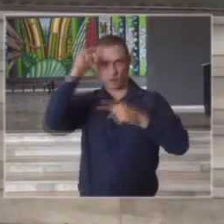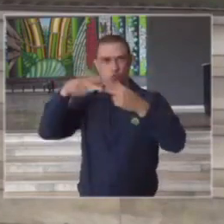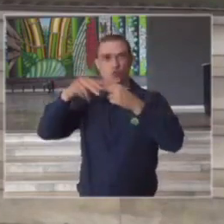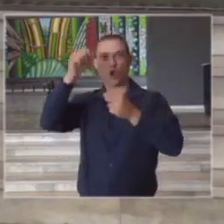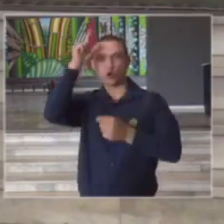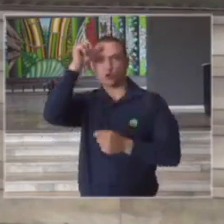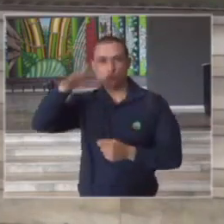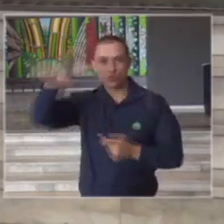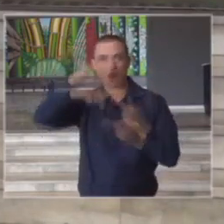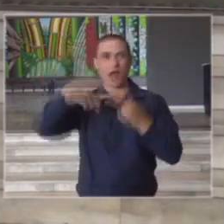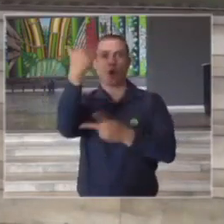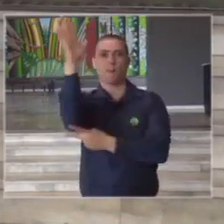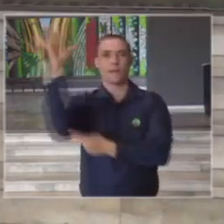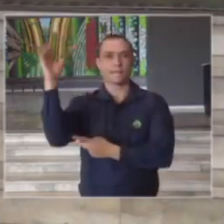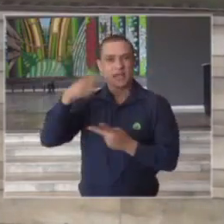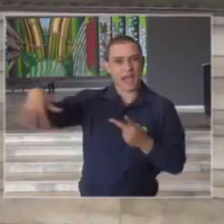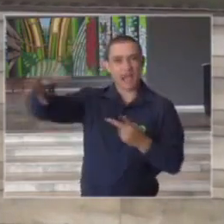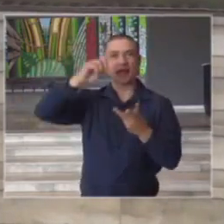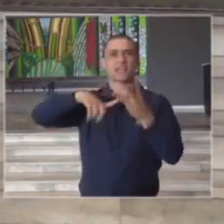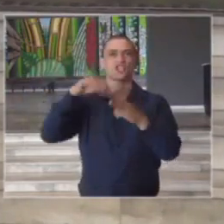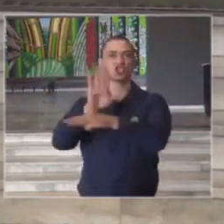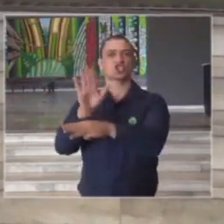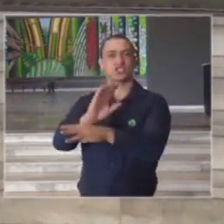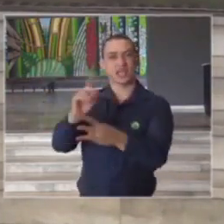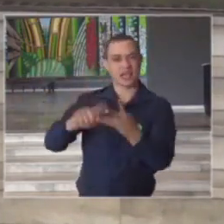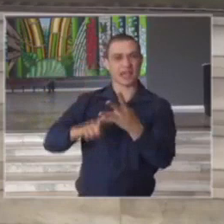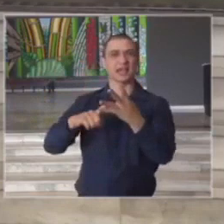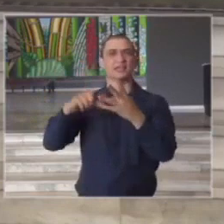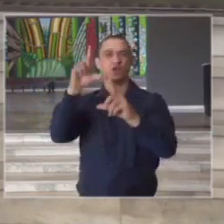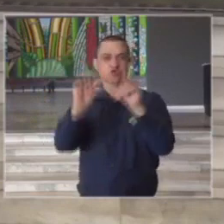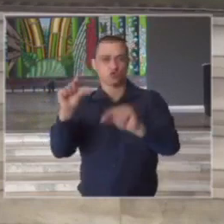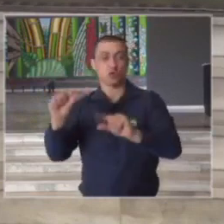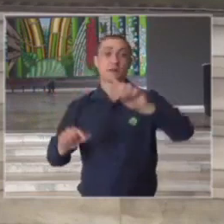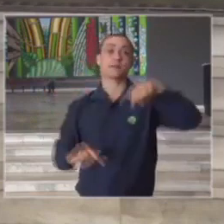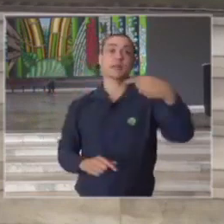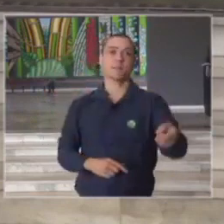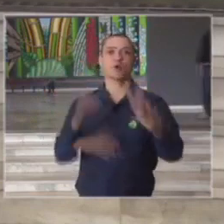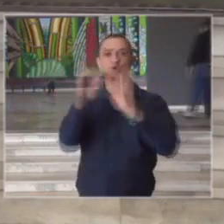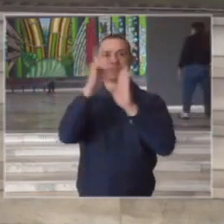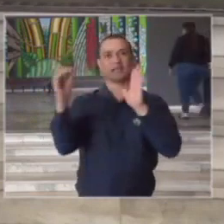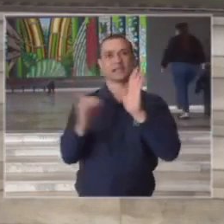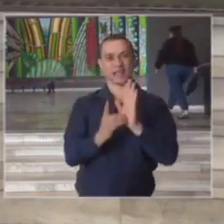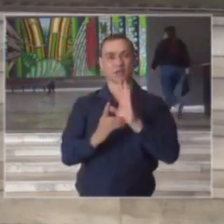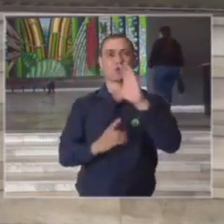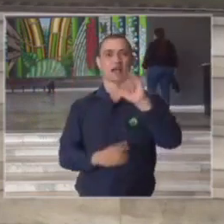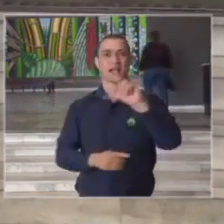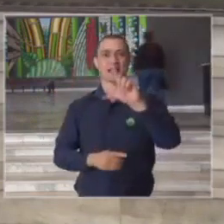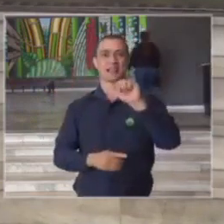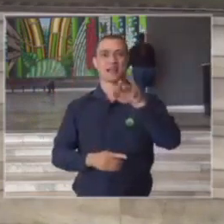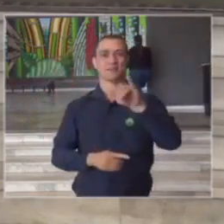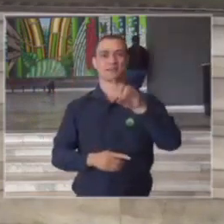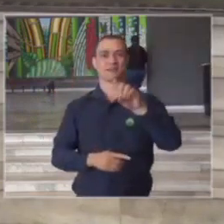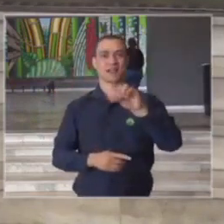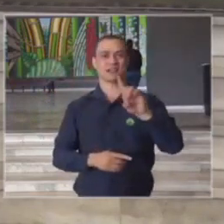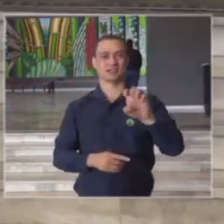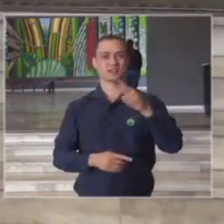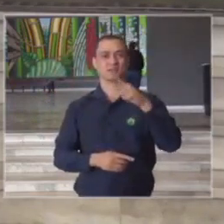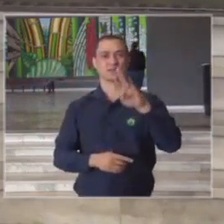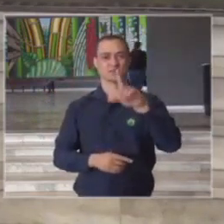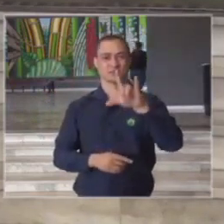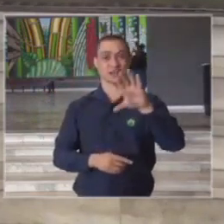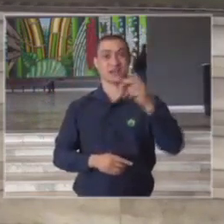cultural na área do meio ambiente na área da assistência depois decretando calamidade pública na cidade de São Paulo